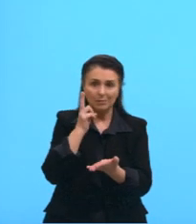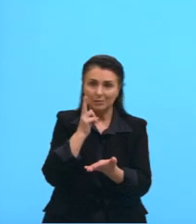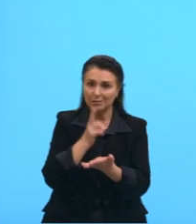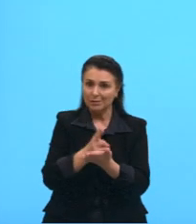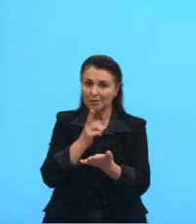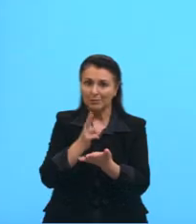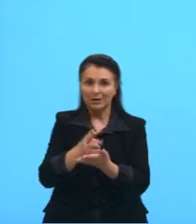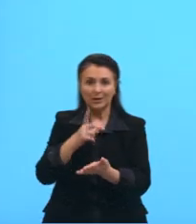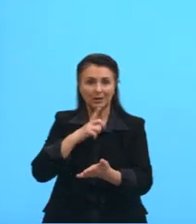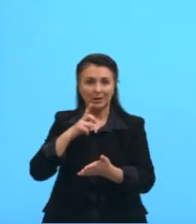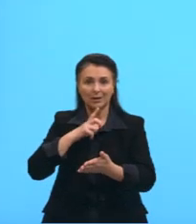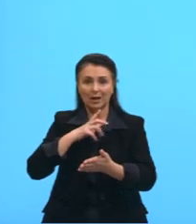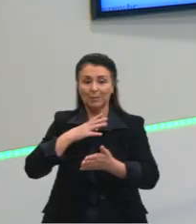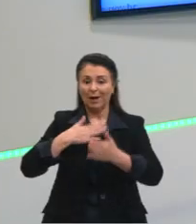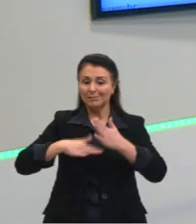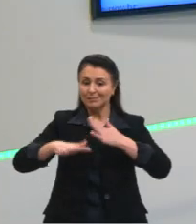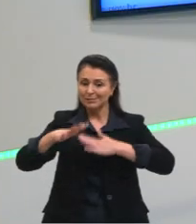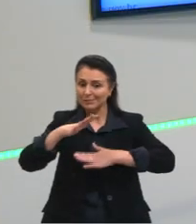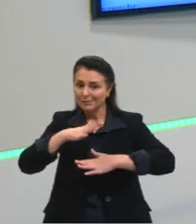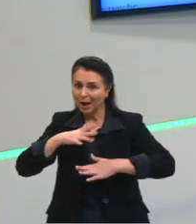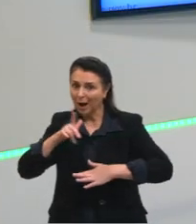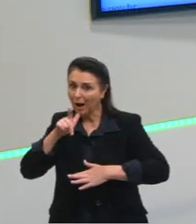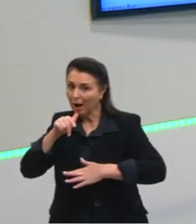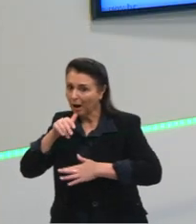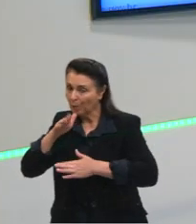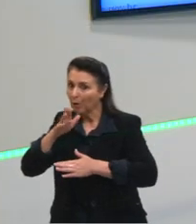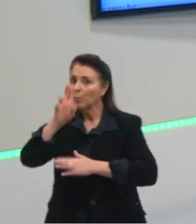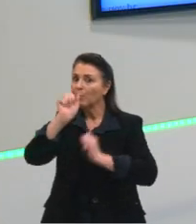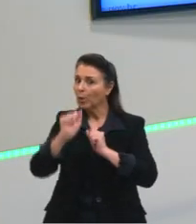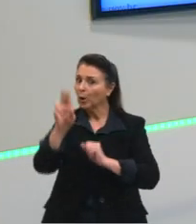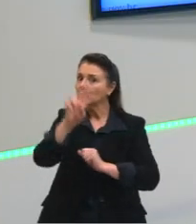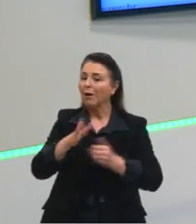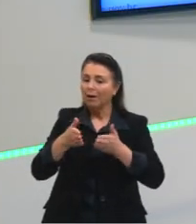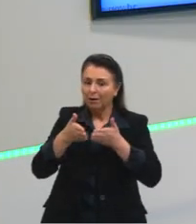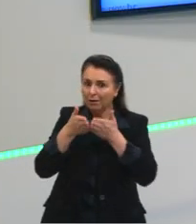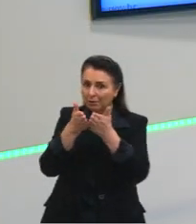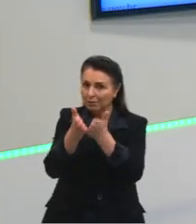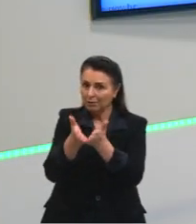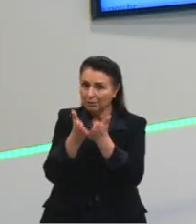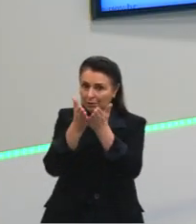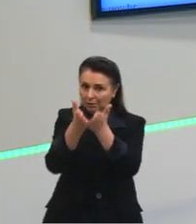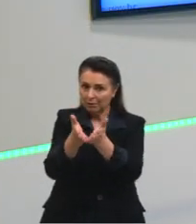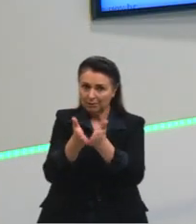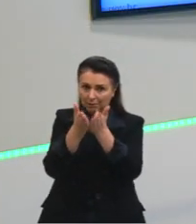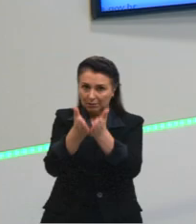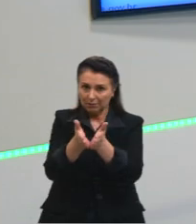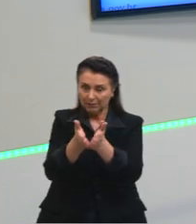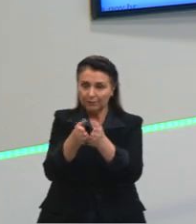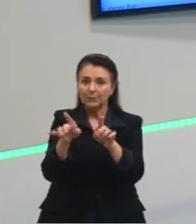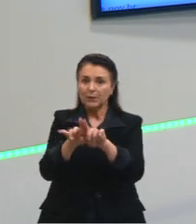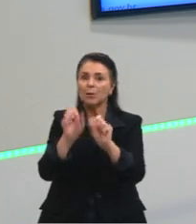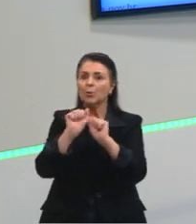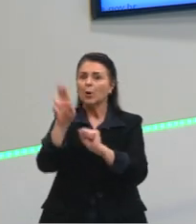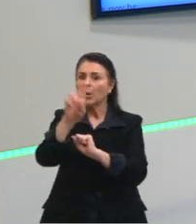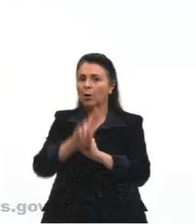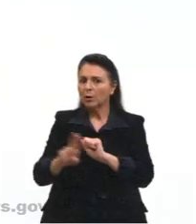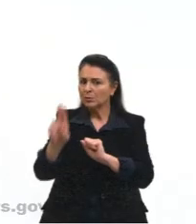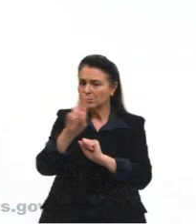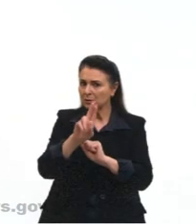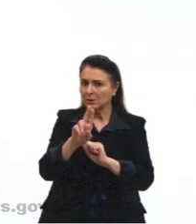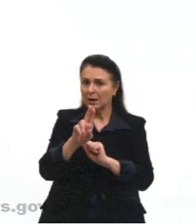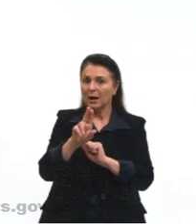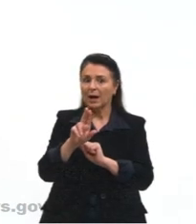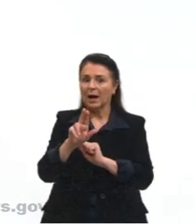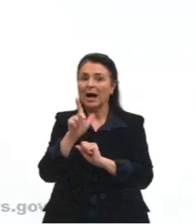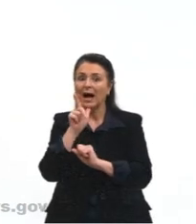mais calma, né, que eu consiga navegar, é um rio de planície. Um rio que eu consigo utilizar ele, a força